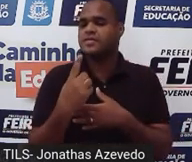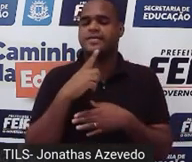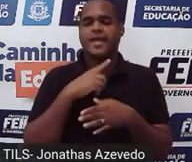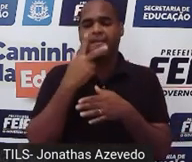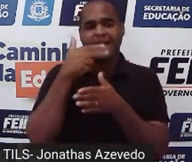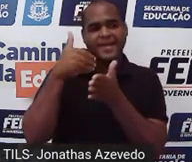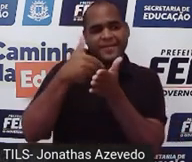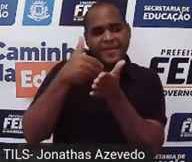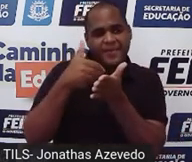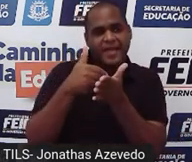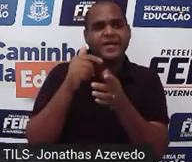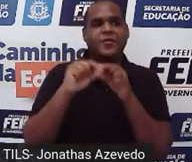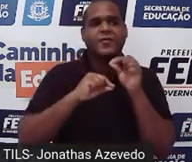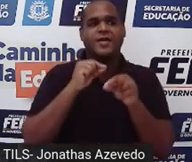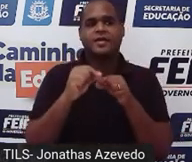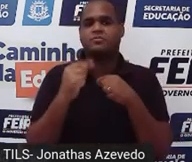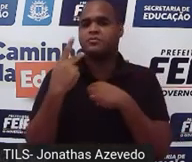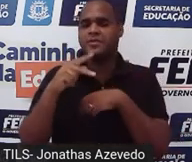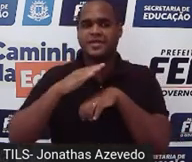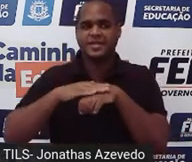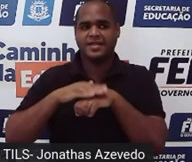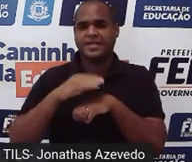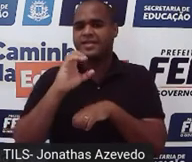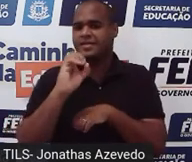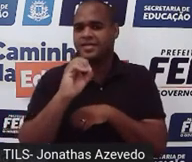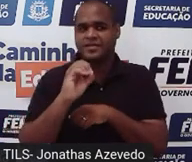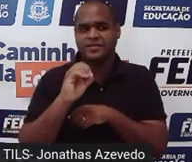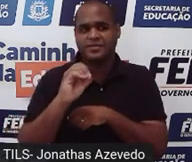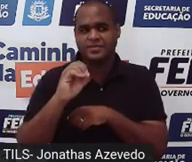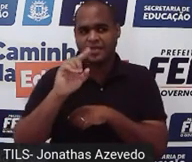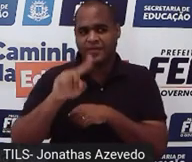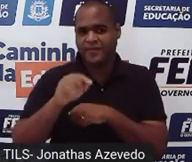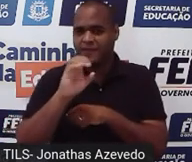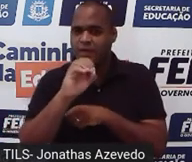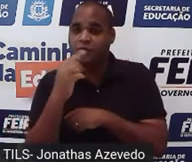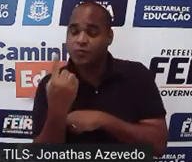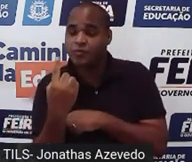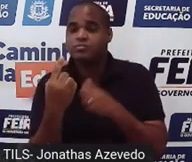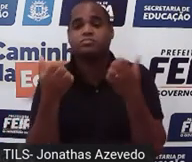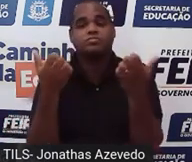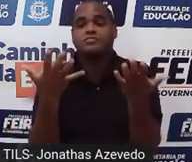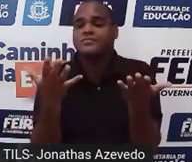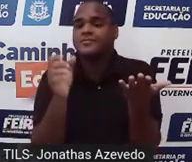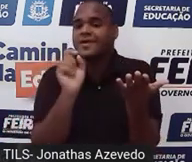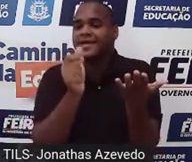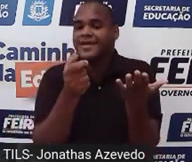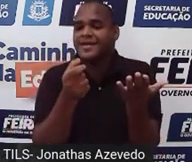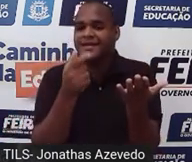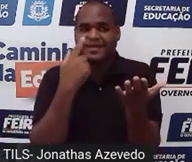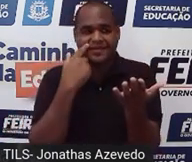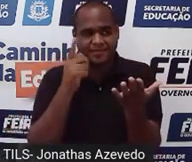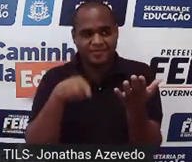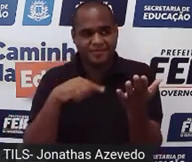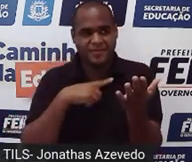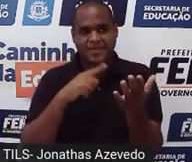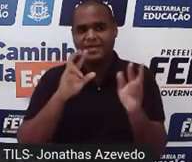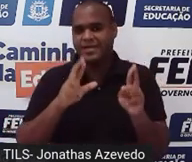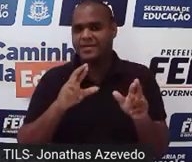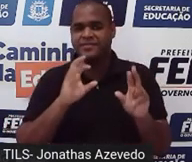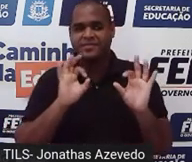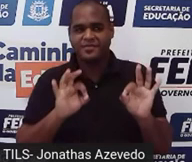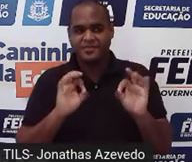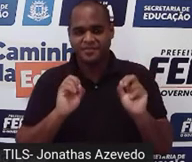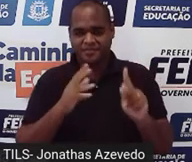próximo do 0, tá bom? Beleza? Tranquilo? Bacana?